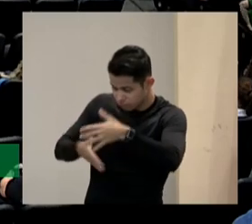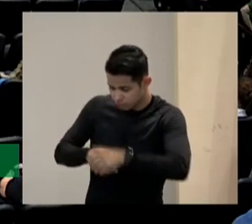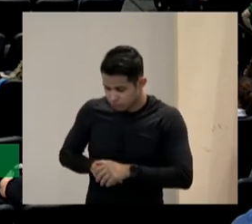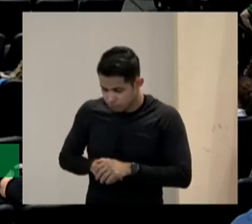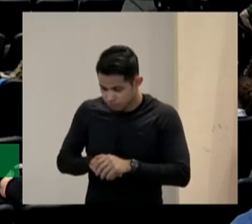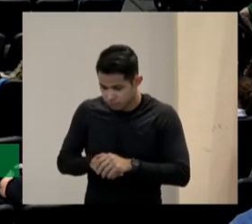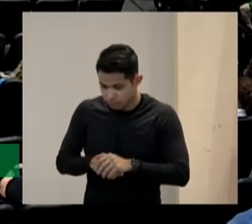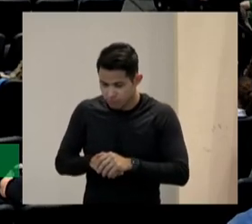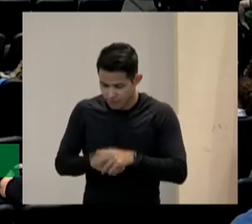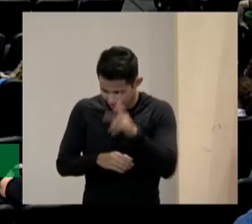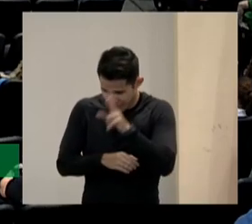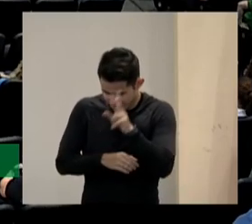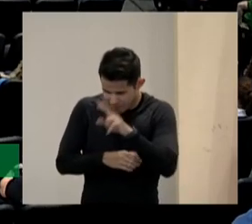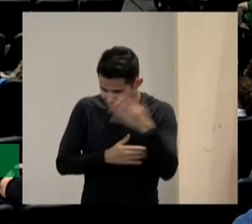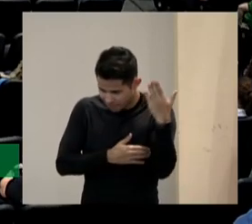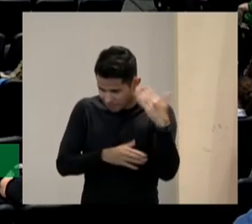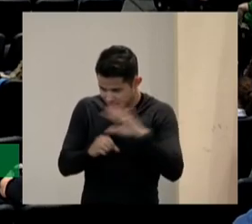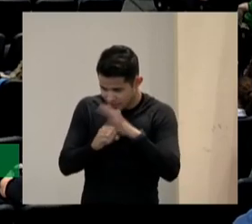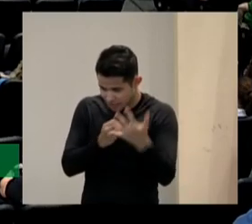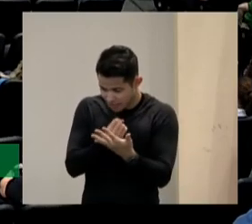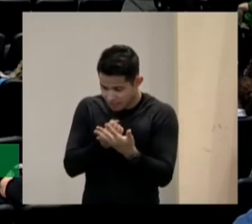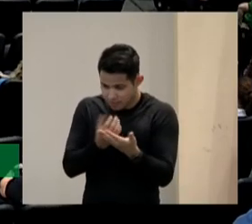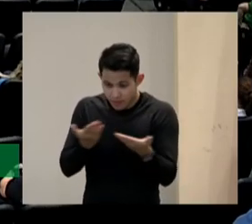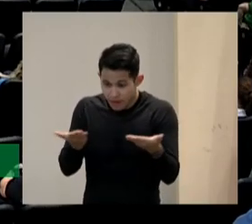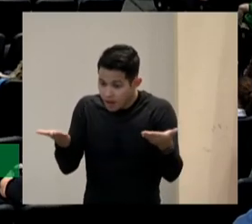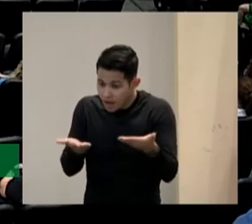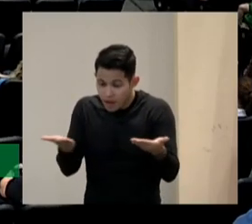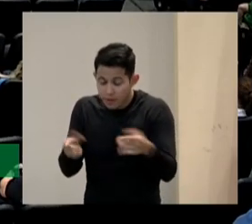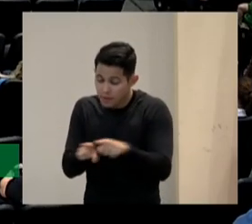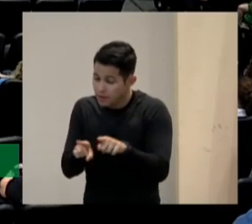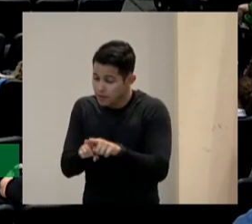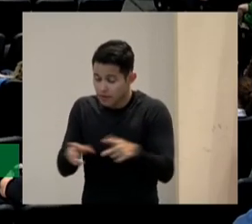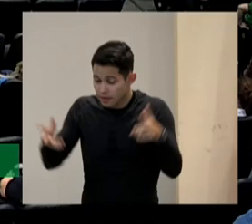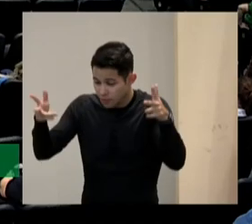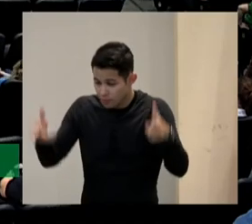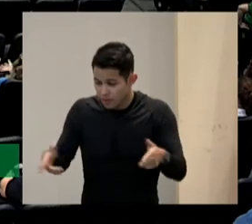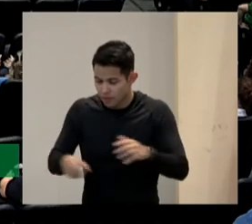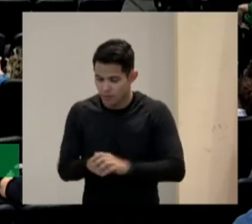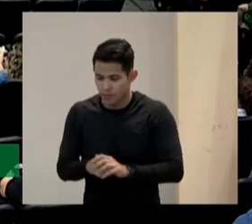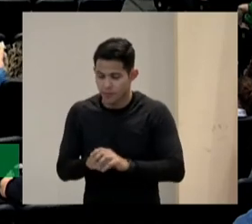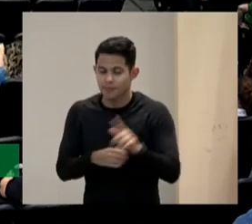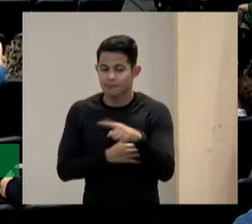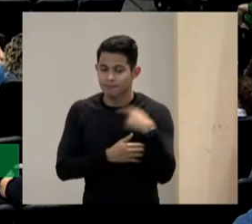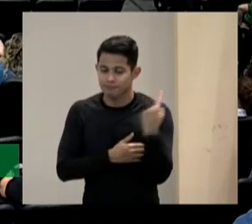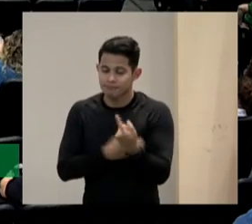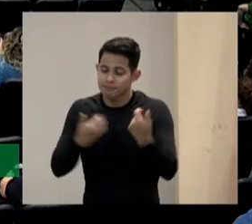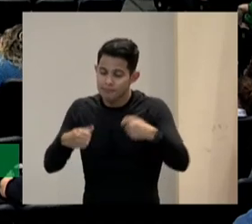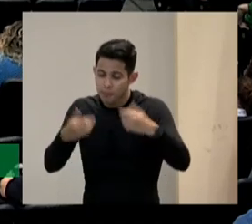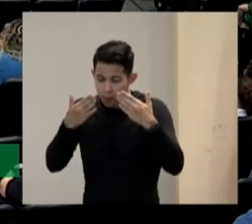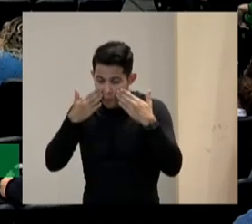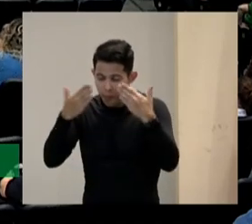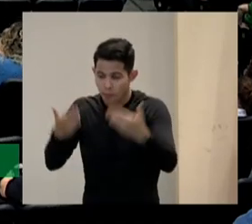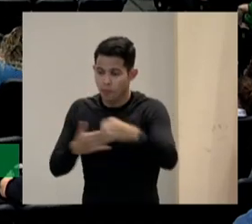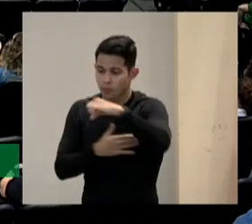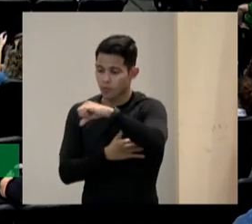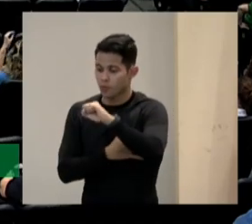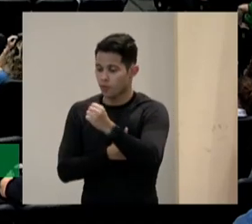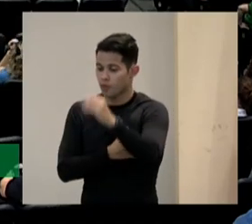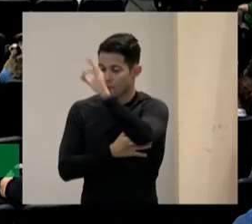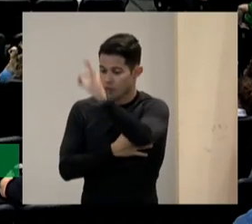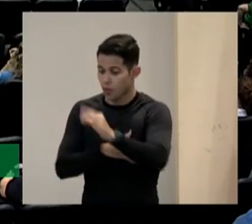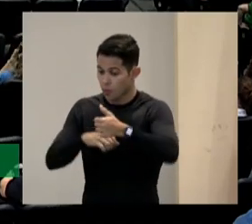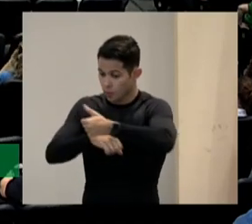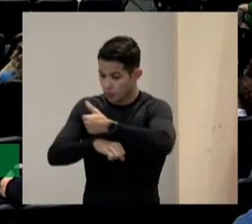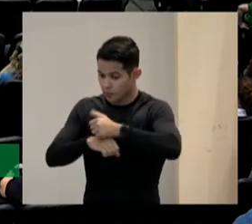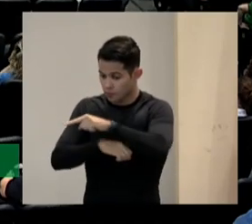não fizemos isso por que não fazemos isso no solatário? por que temos que reproducir o que 98% dos profissionais